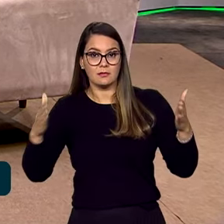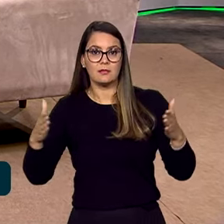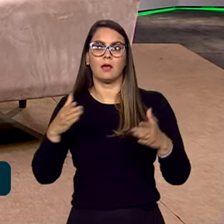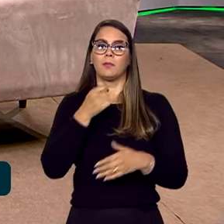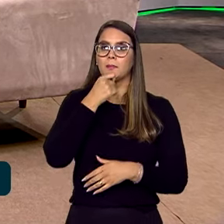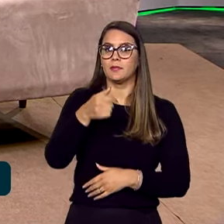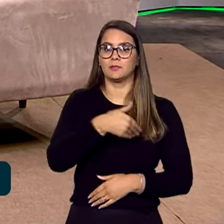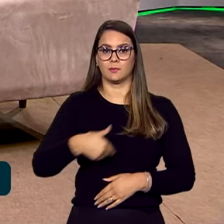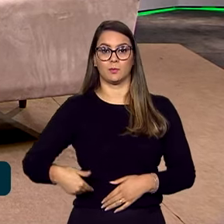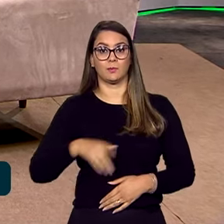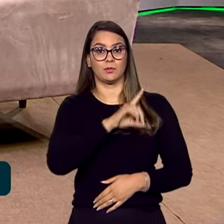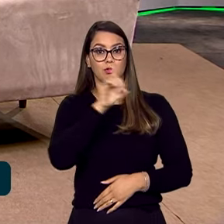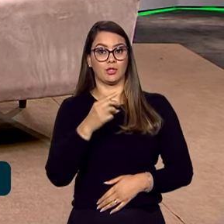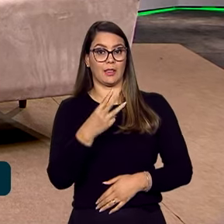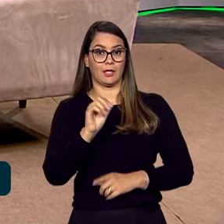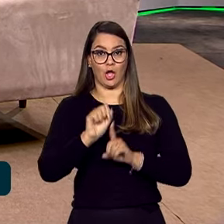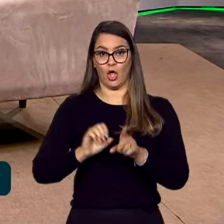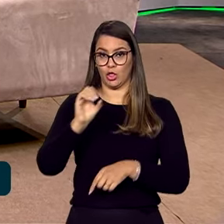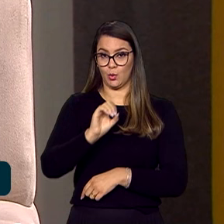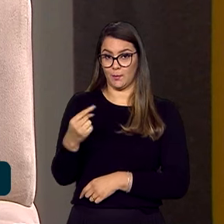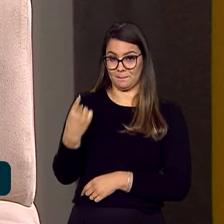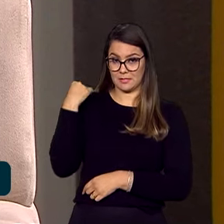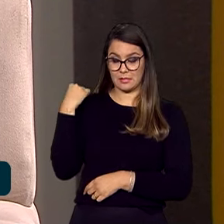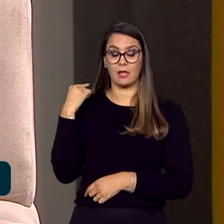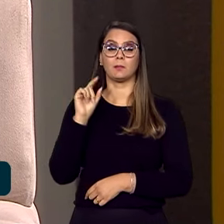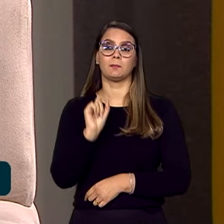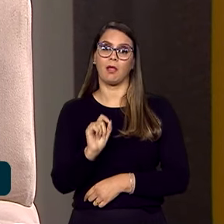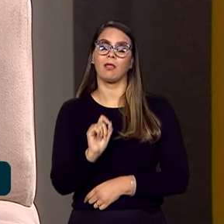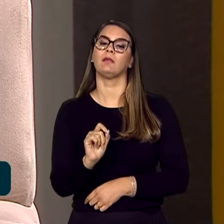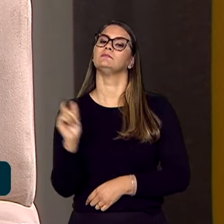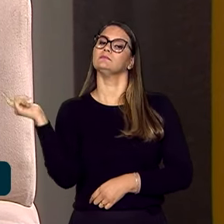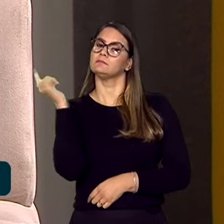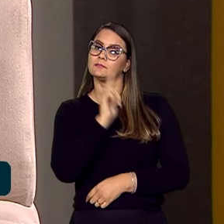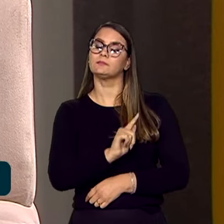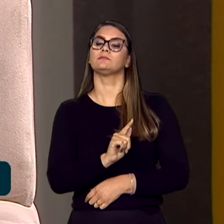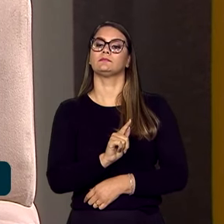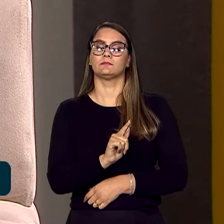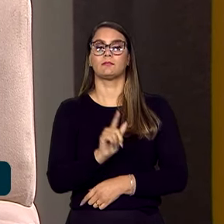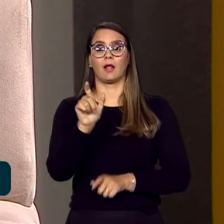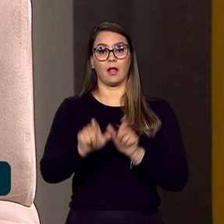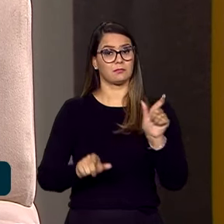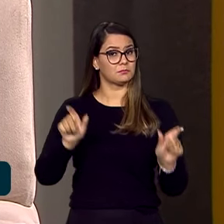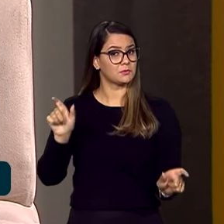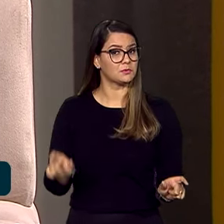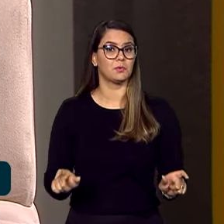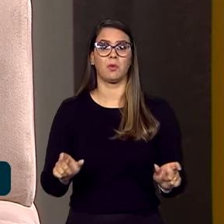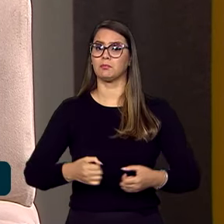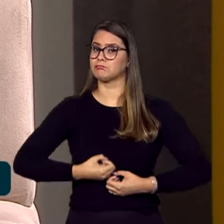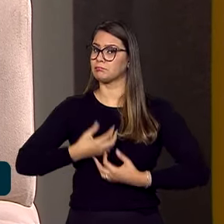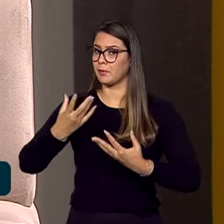no dia 30 de outubro passado, para poder exatamente que as pessoas se